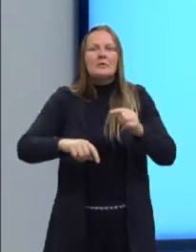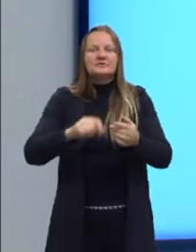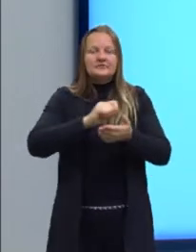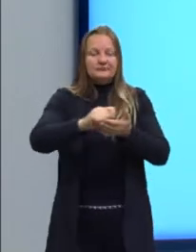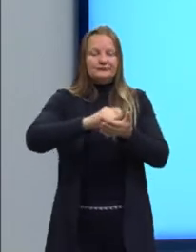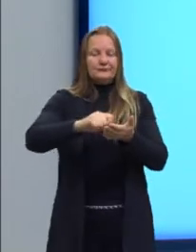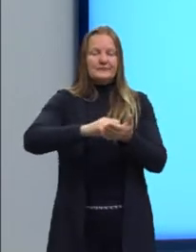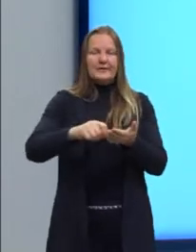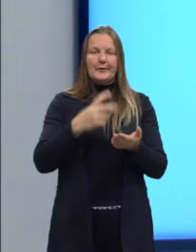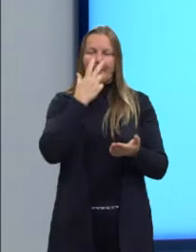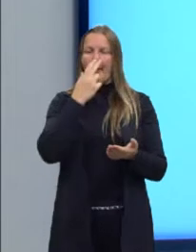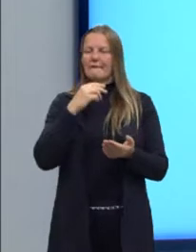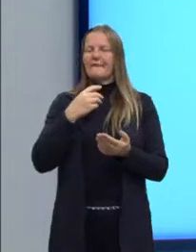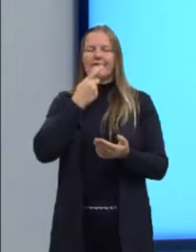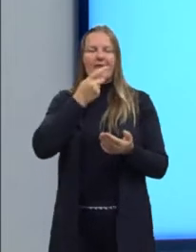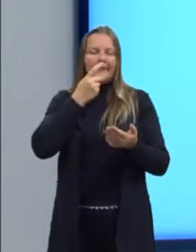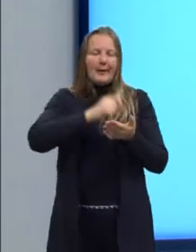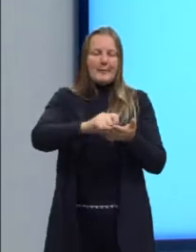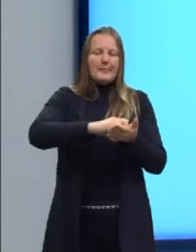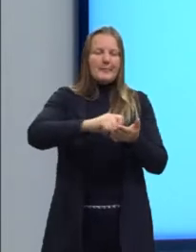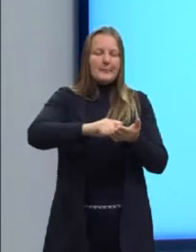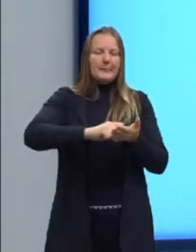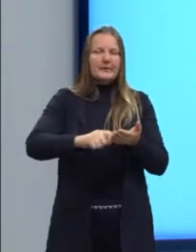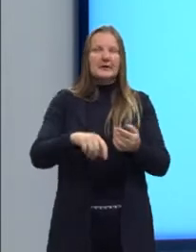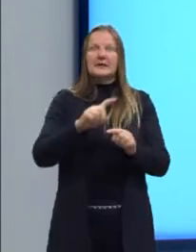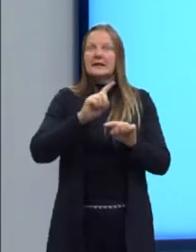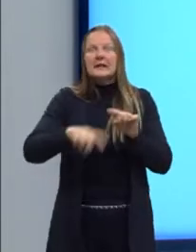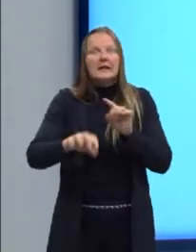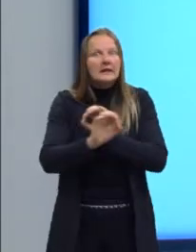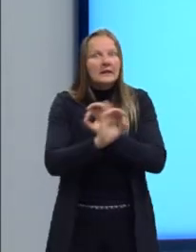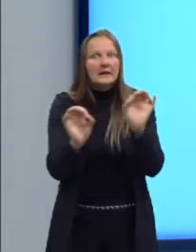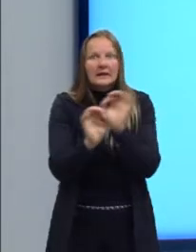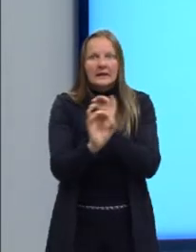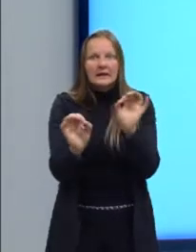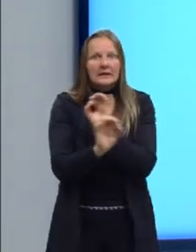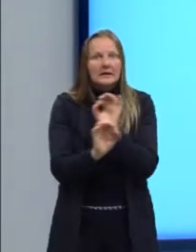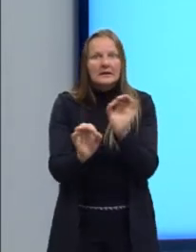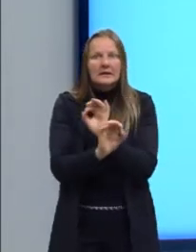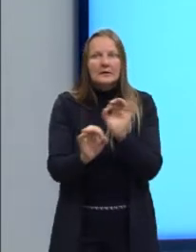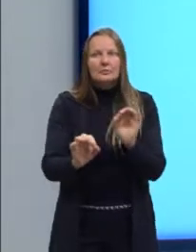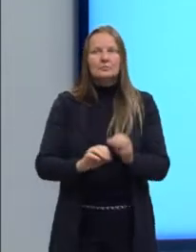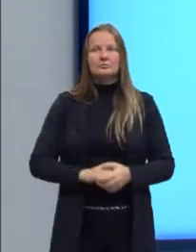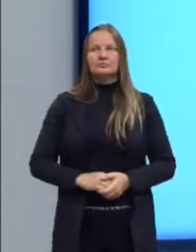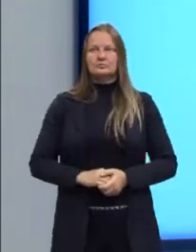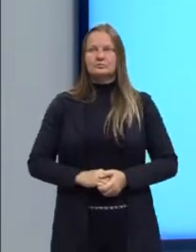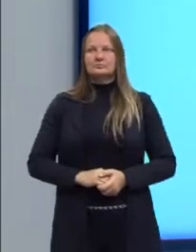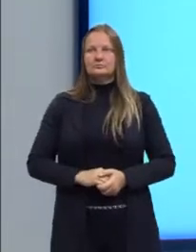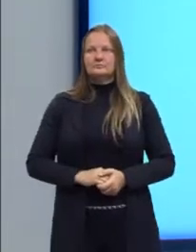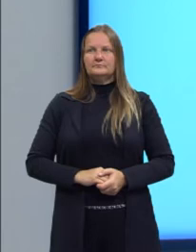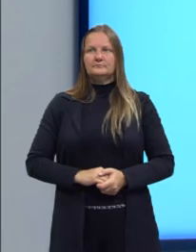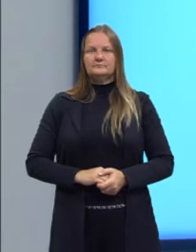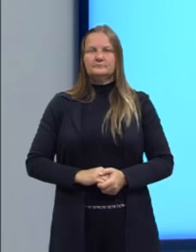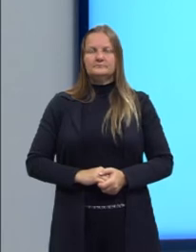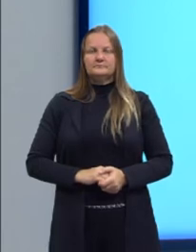fala. É o primeiro, né? Primeiro item. Então, aqui, como se fala, é no sentido